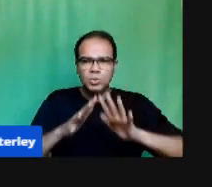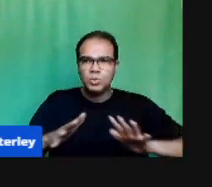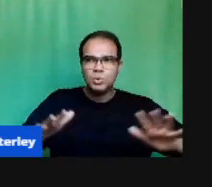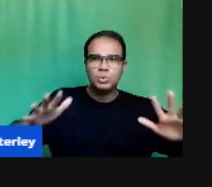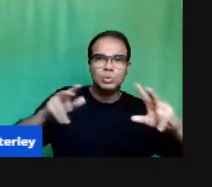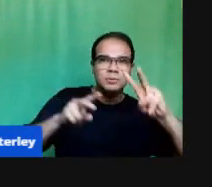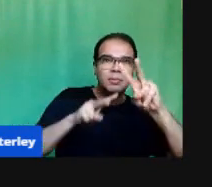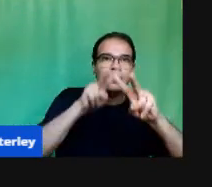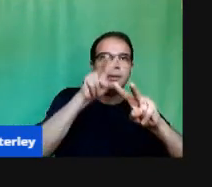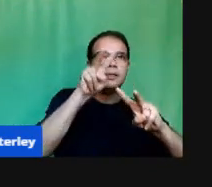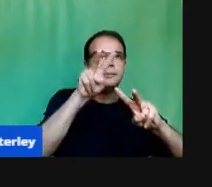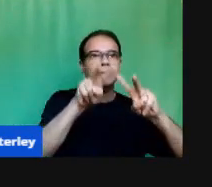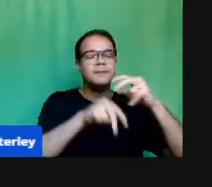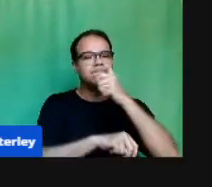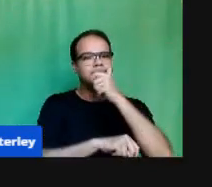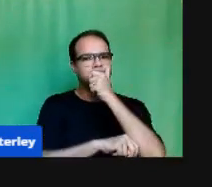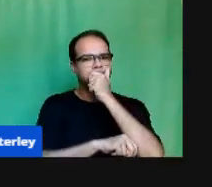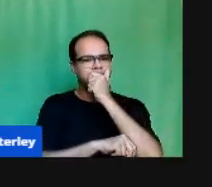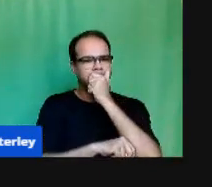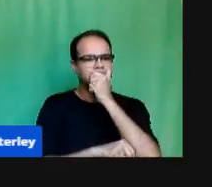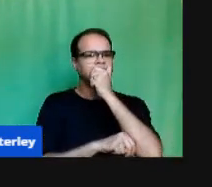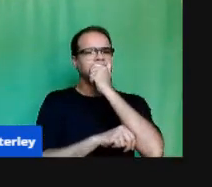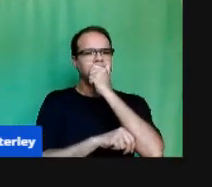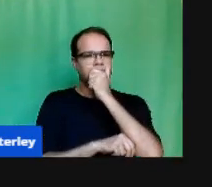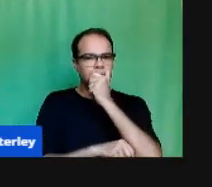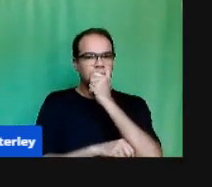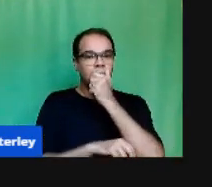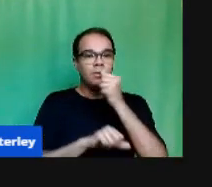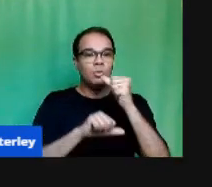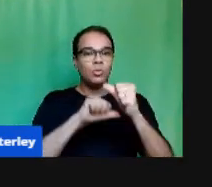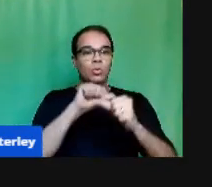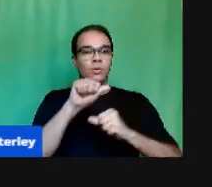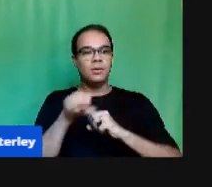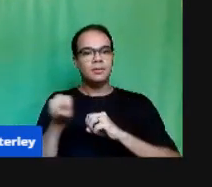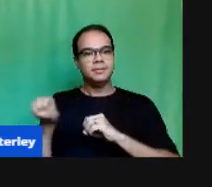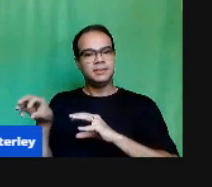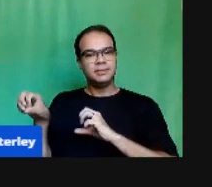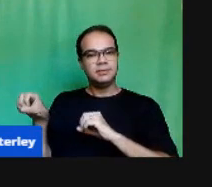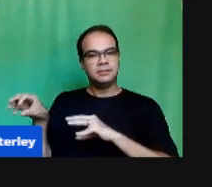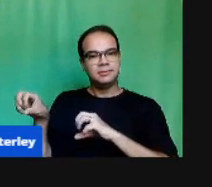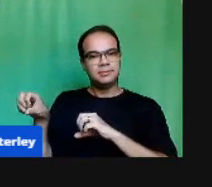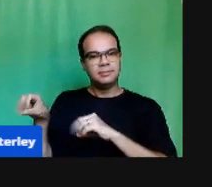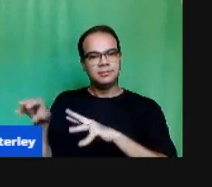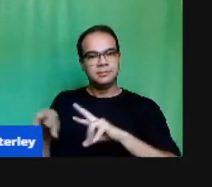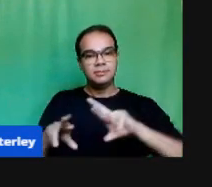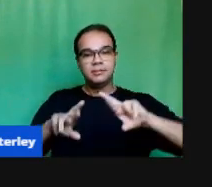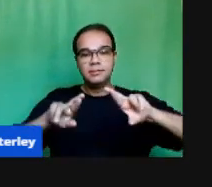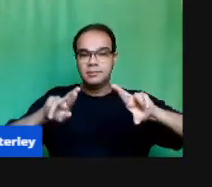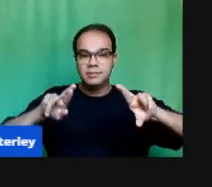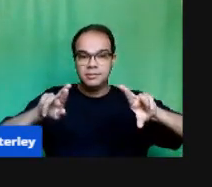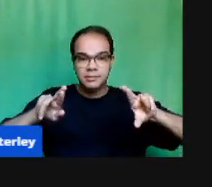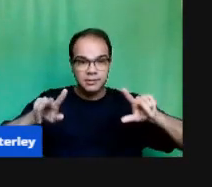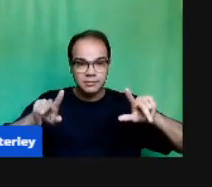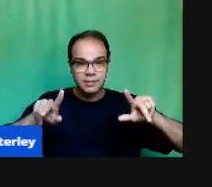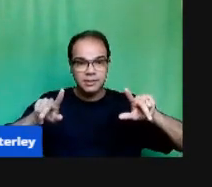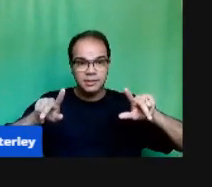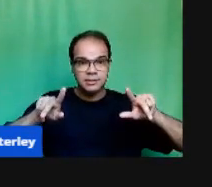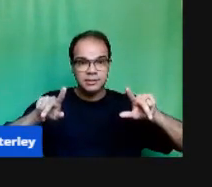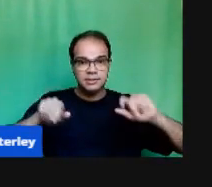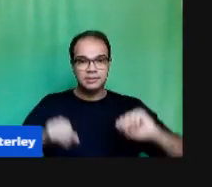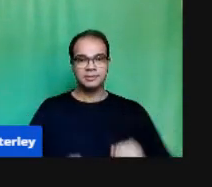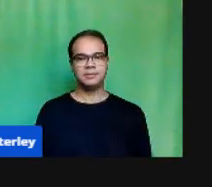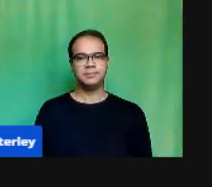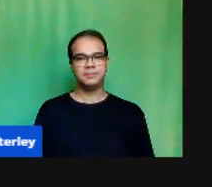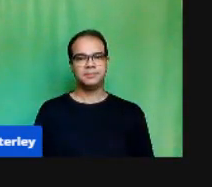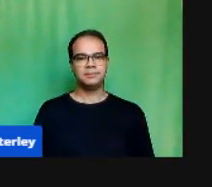faz Perceber De uma outra Forma de educação Então Nós precisamos Nós Fomos levados